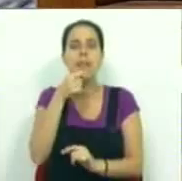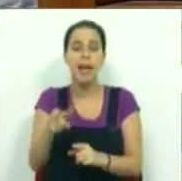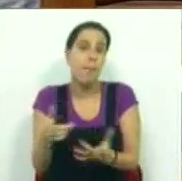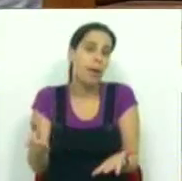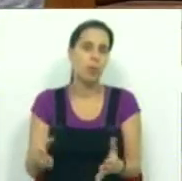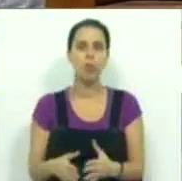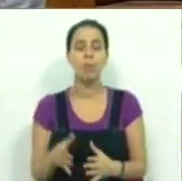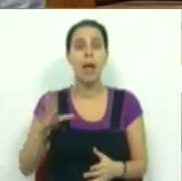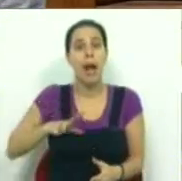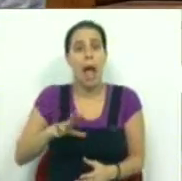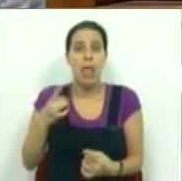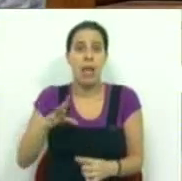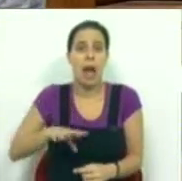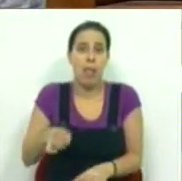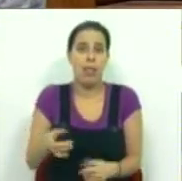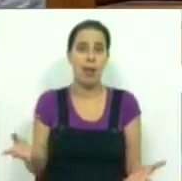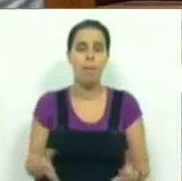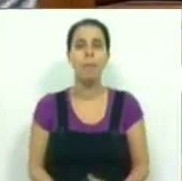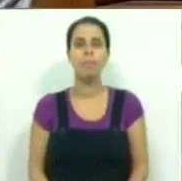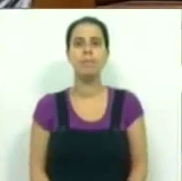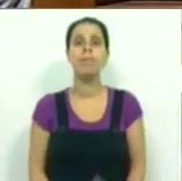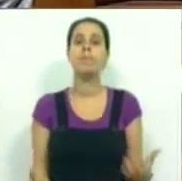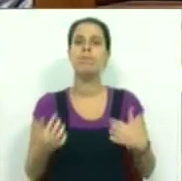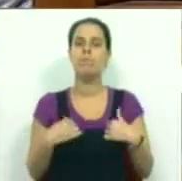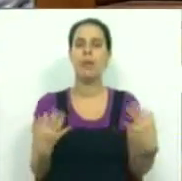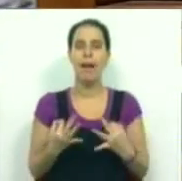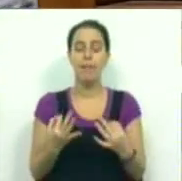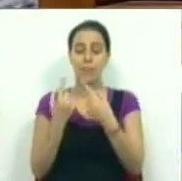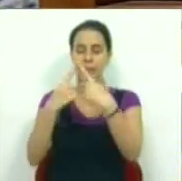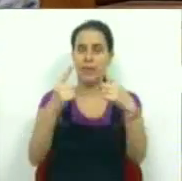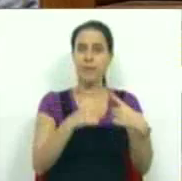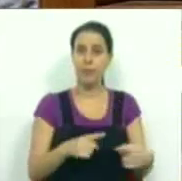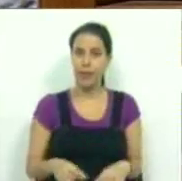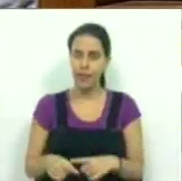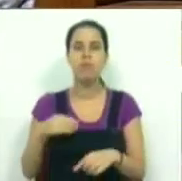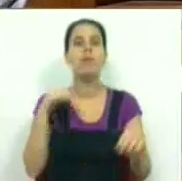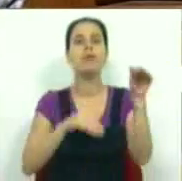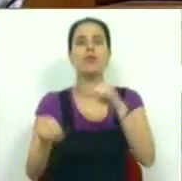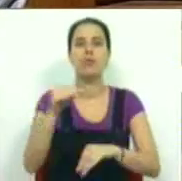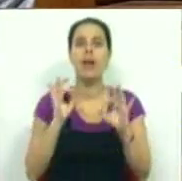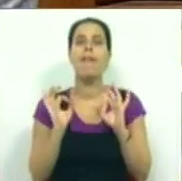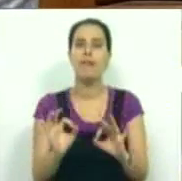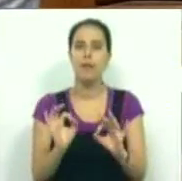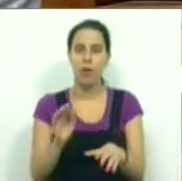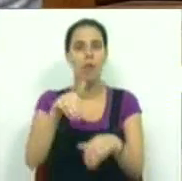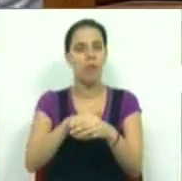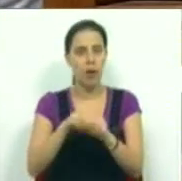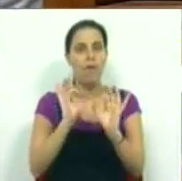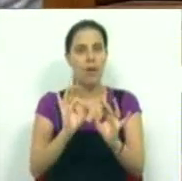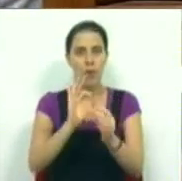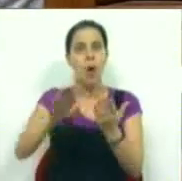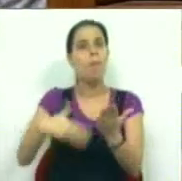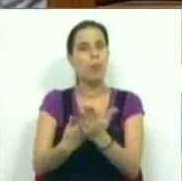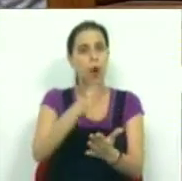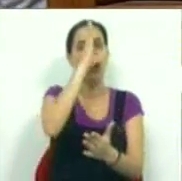e que naturalmente ganha com isso. Nós, apesar destas diferenças, votaremos a favor da proposta do